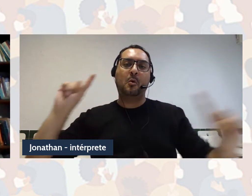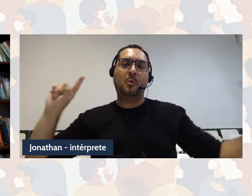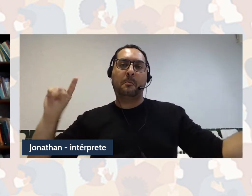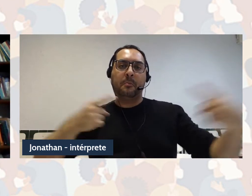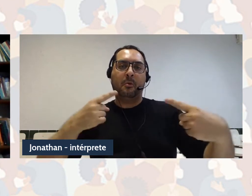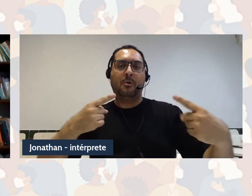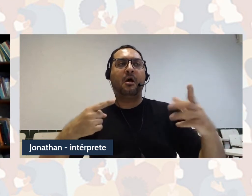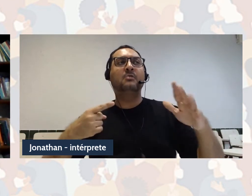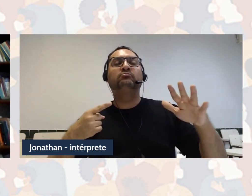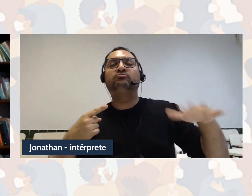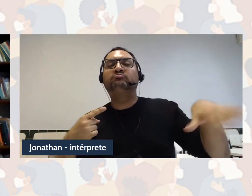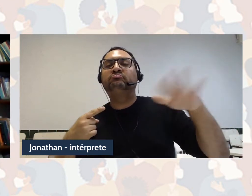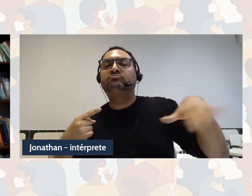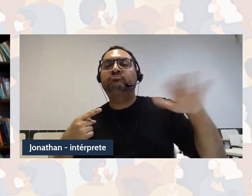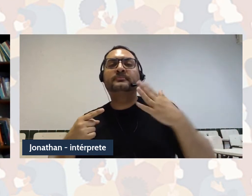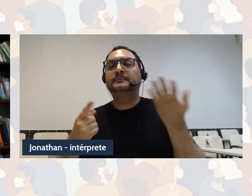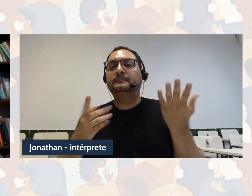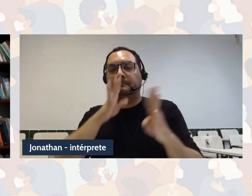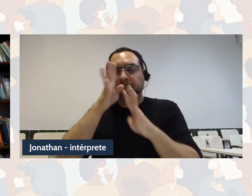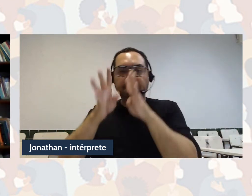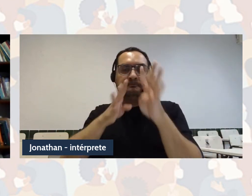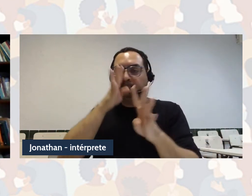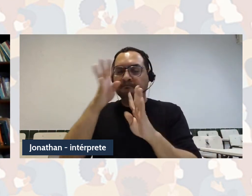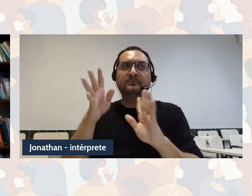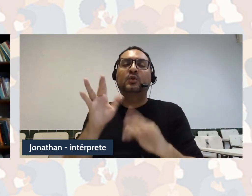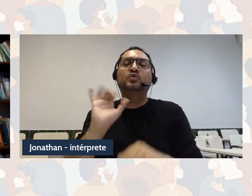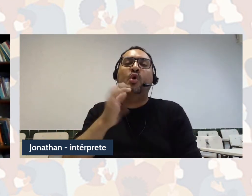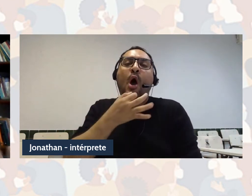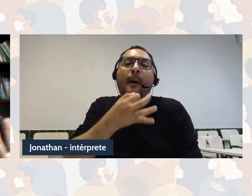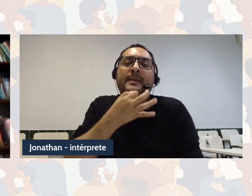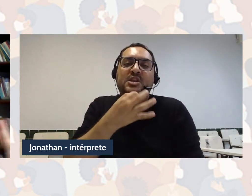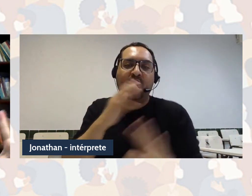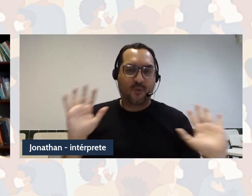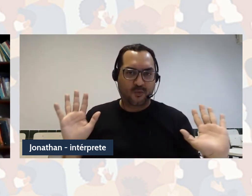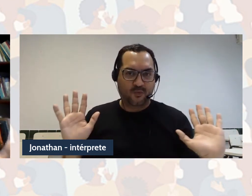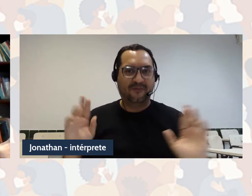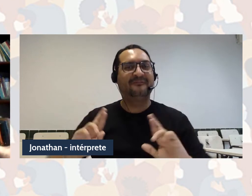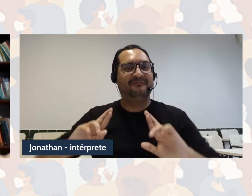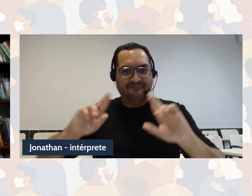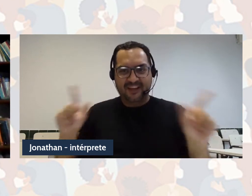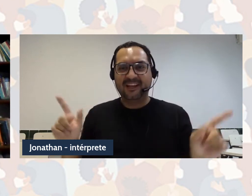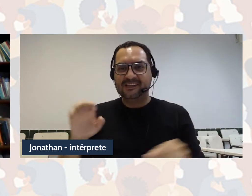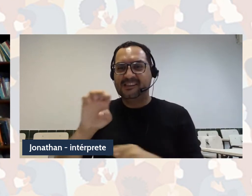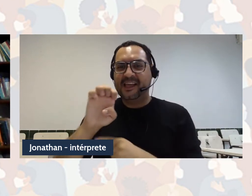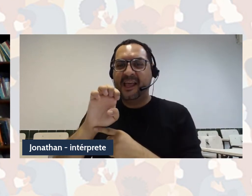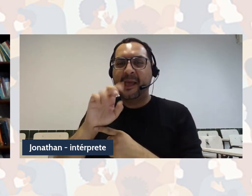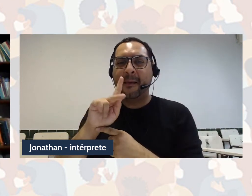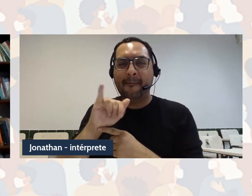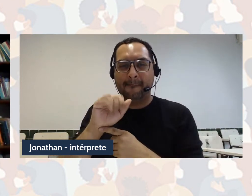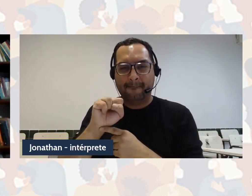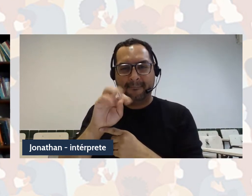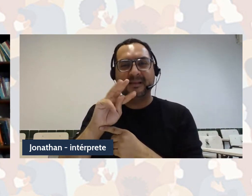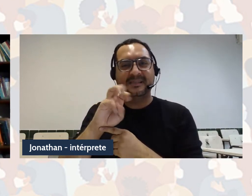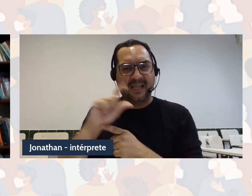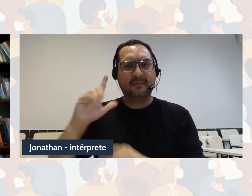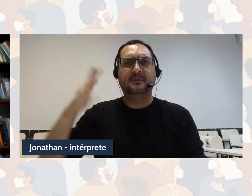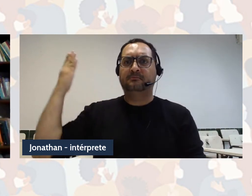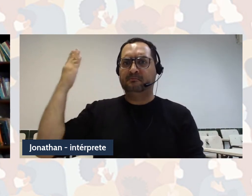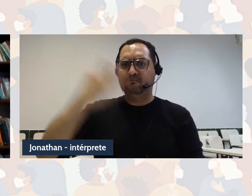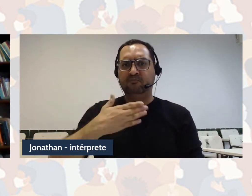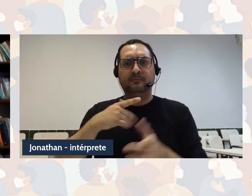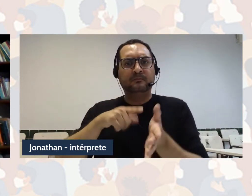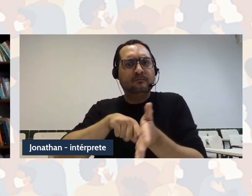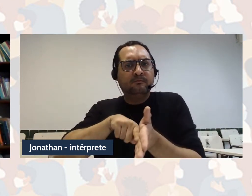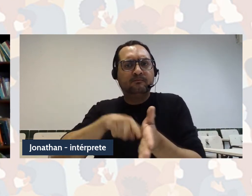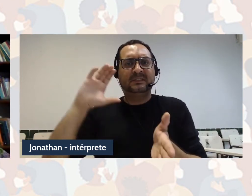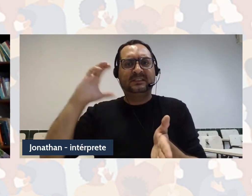conhecimento infundado, àquela opinião refletida. Então, isso já mostra para a gente algumas questões importantes. Nós